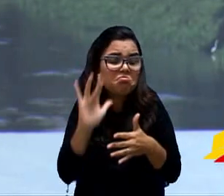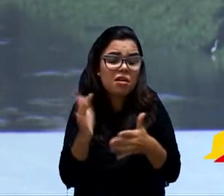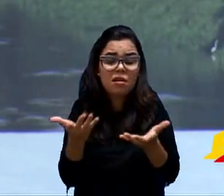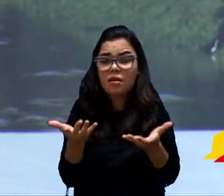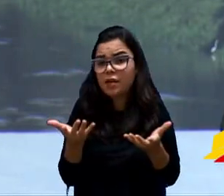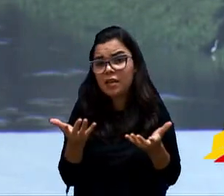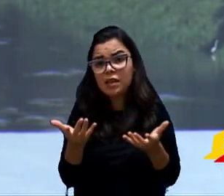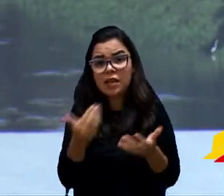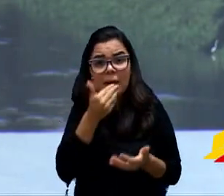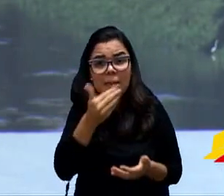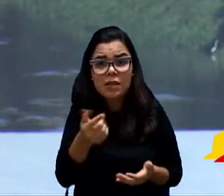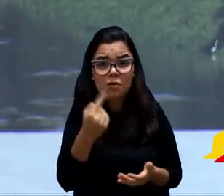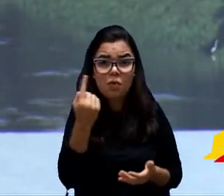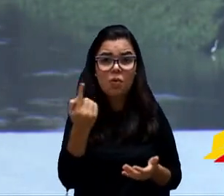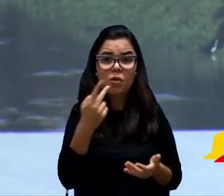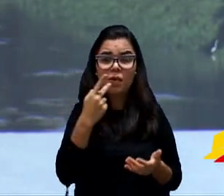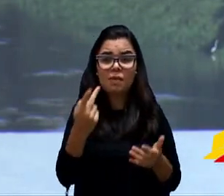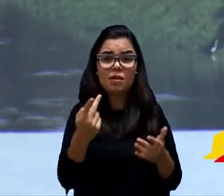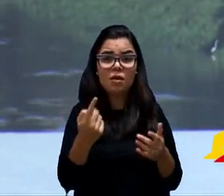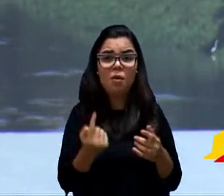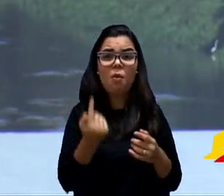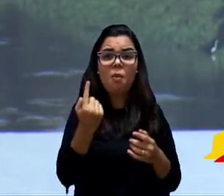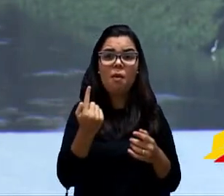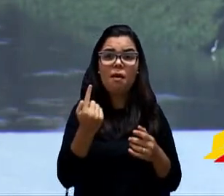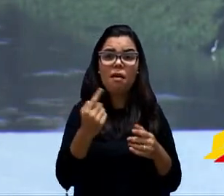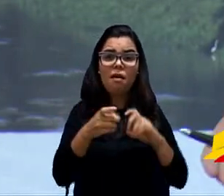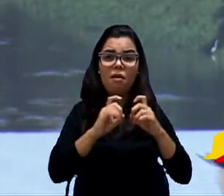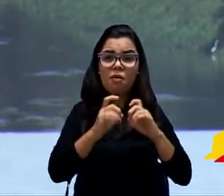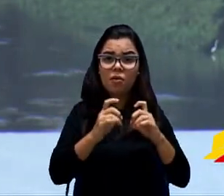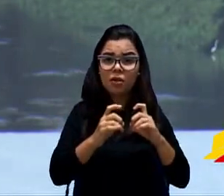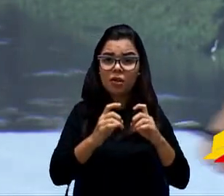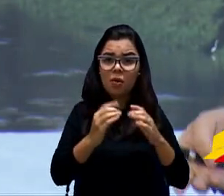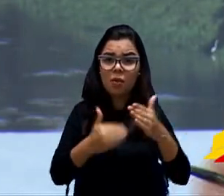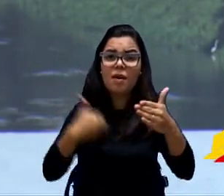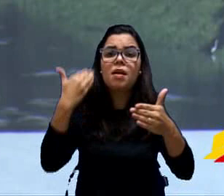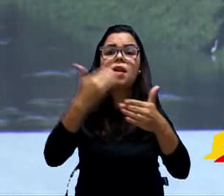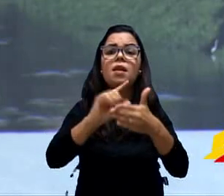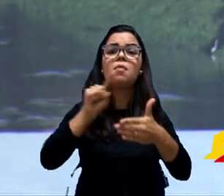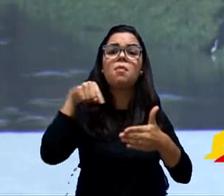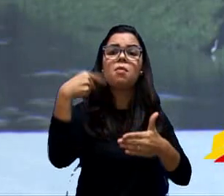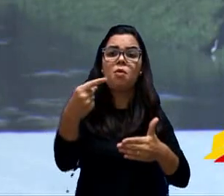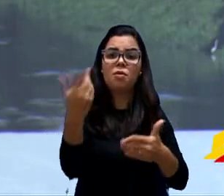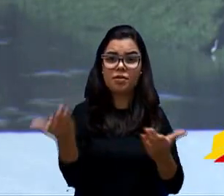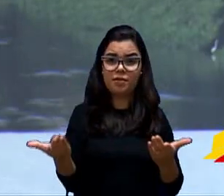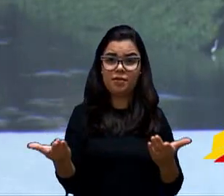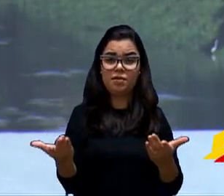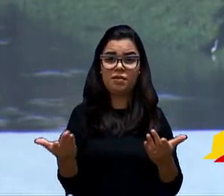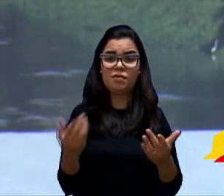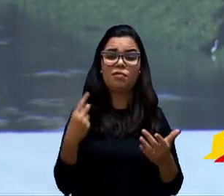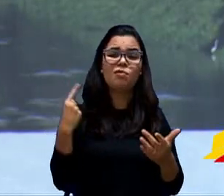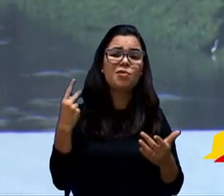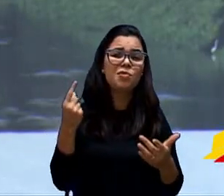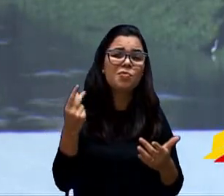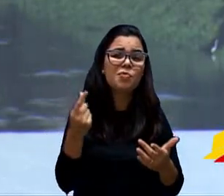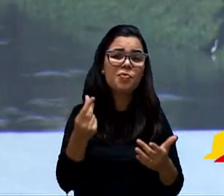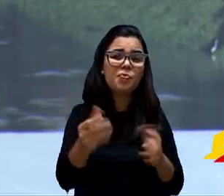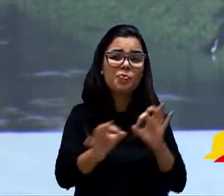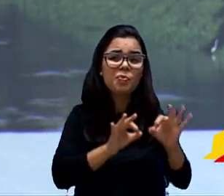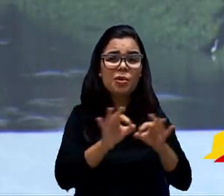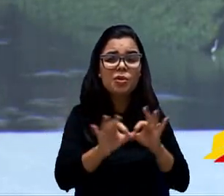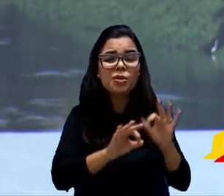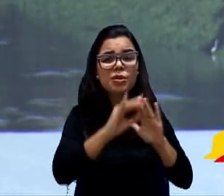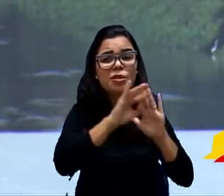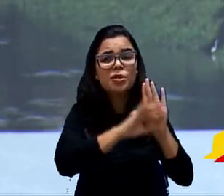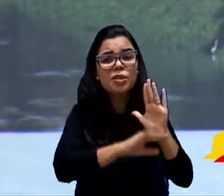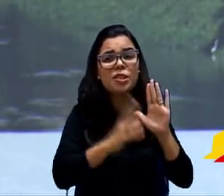não é pedir muito pedir para retirar uma sessão, gente. Quantos projetos a gente demora para votar? Estou pedindo uma